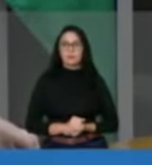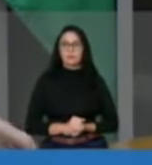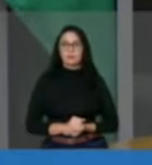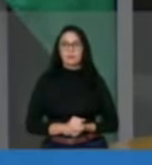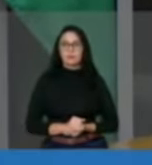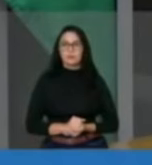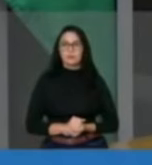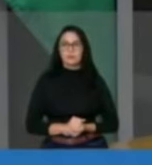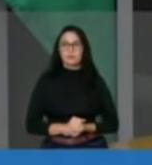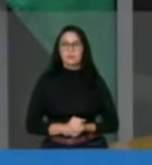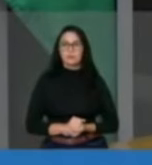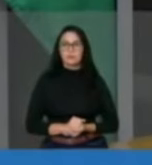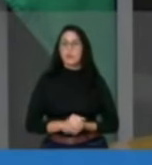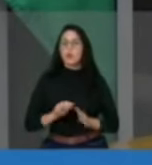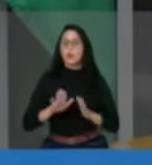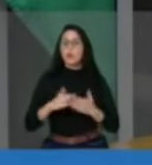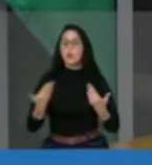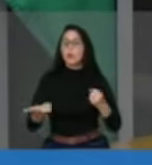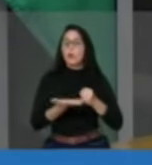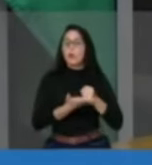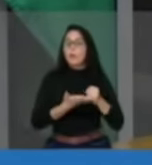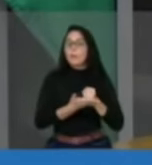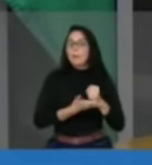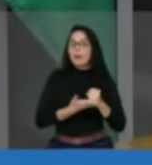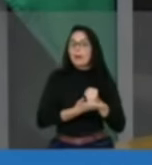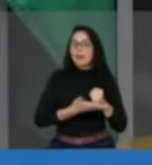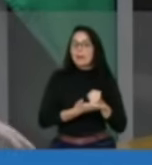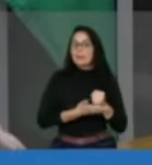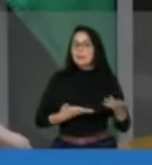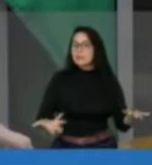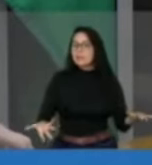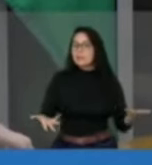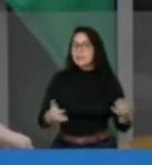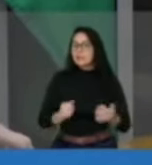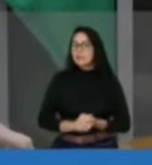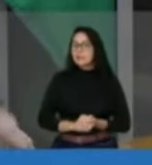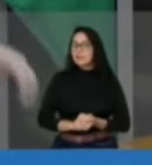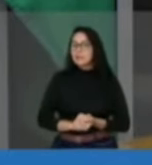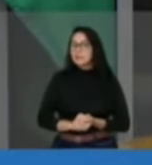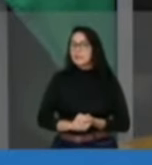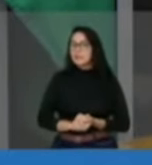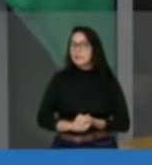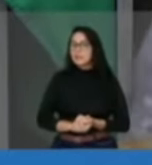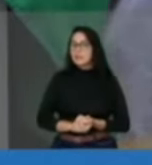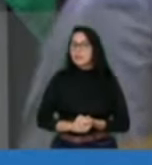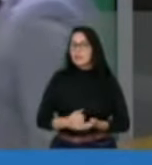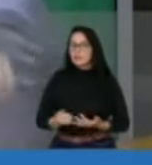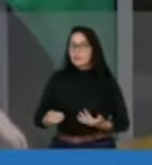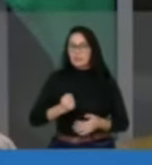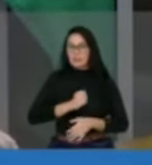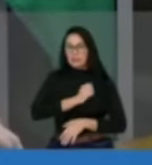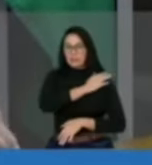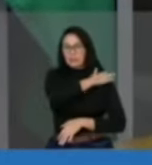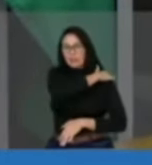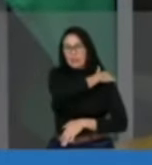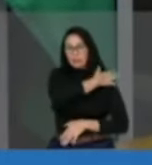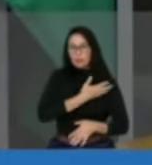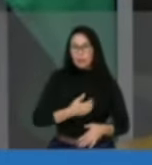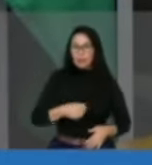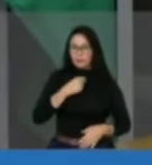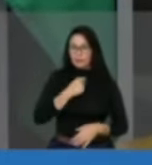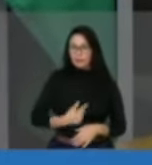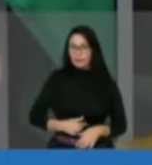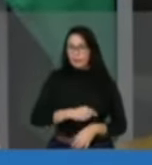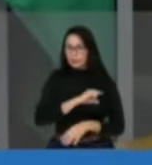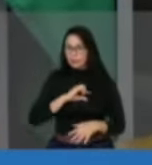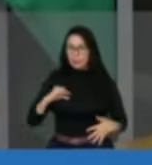em que se baseia essa tese de Flávio Dino. É na ditadura chinesa? Na ditadura